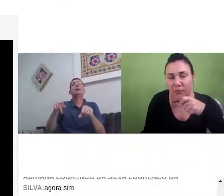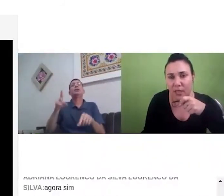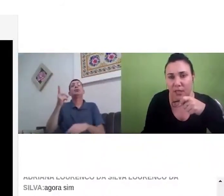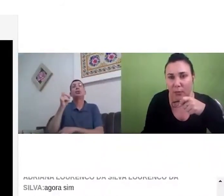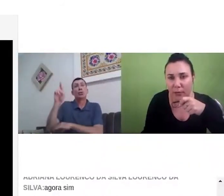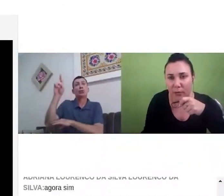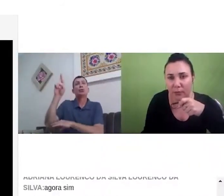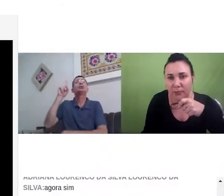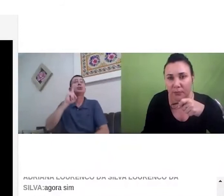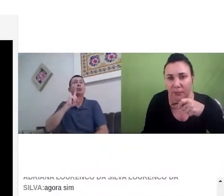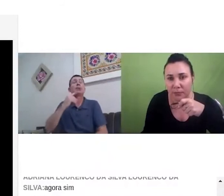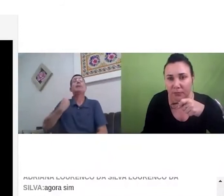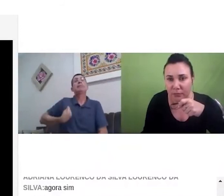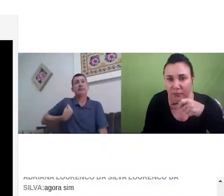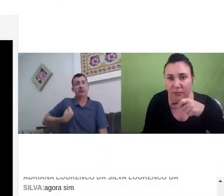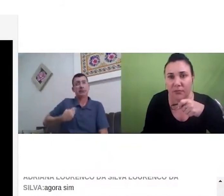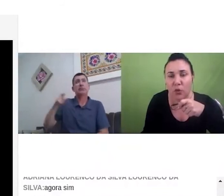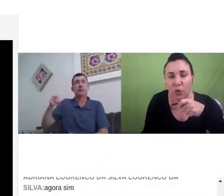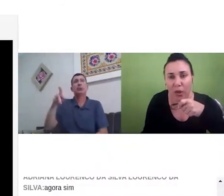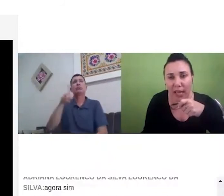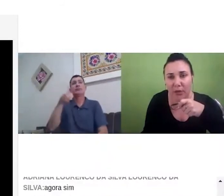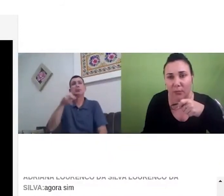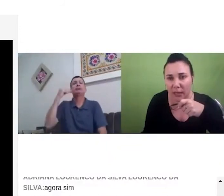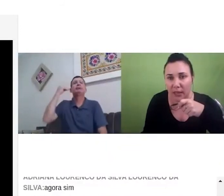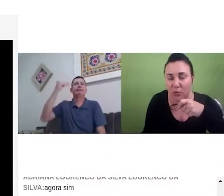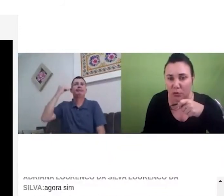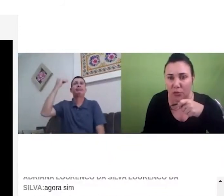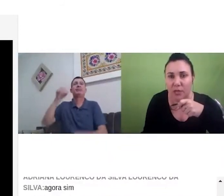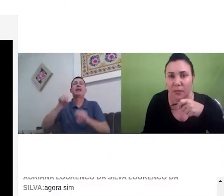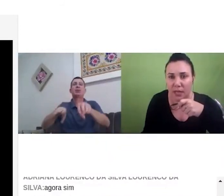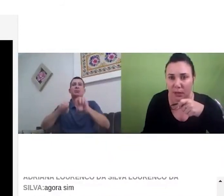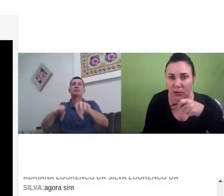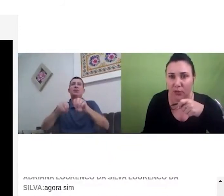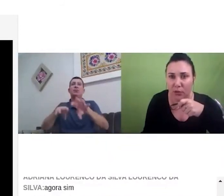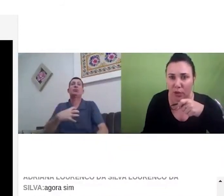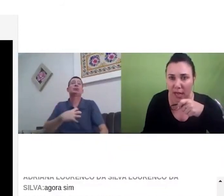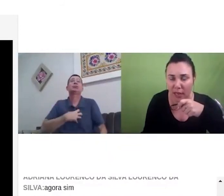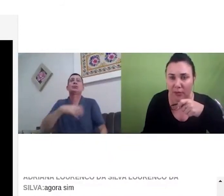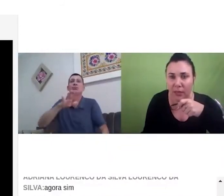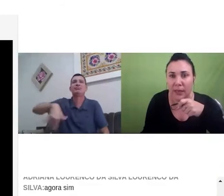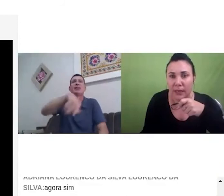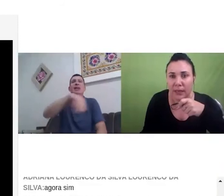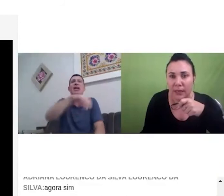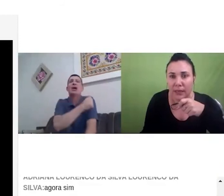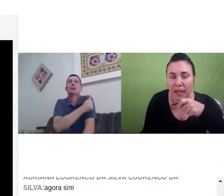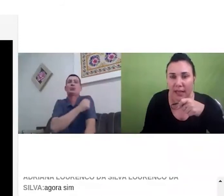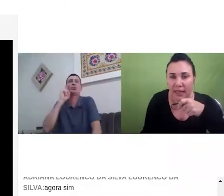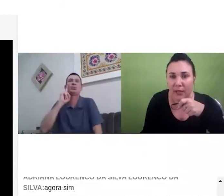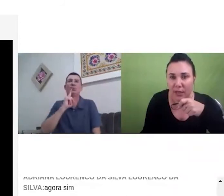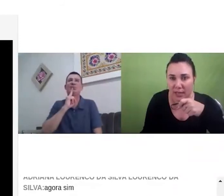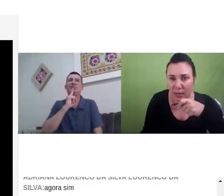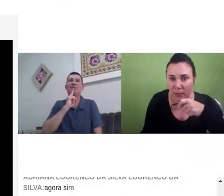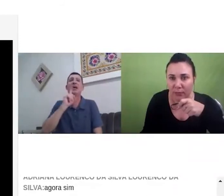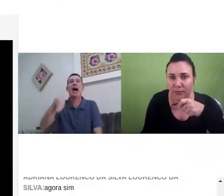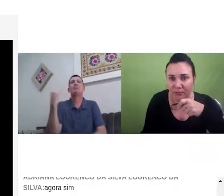nesse momento no doutorado também tem surdos participando do doutorado na área